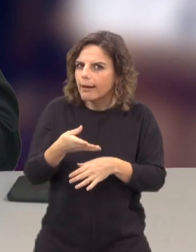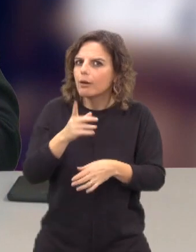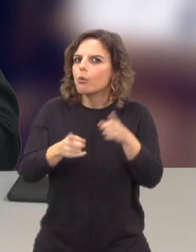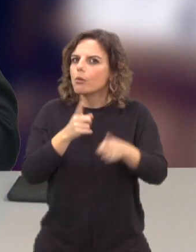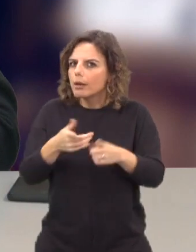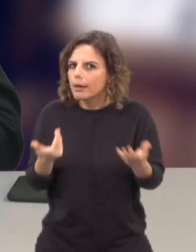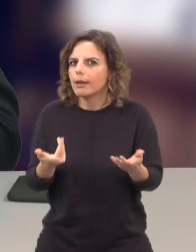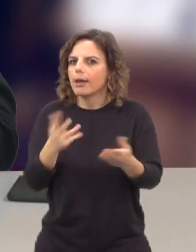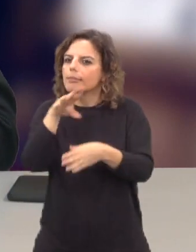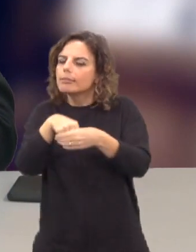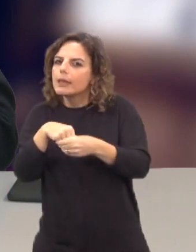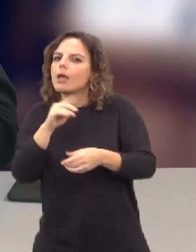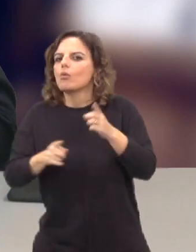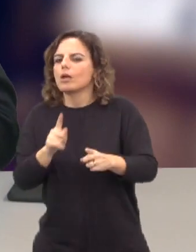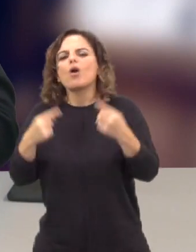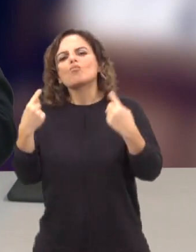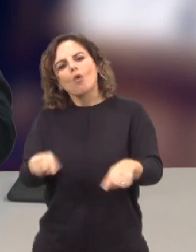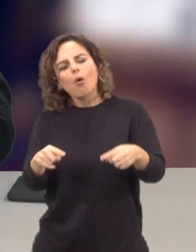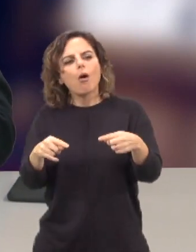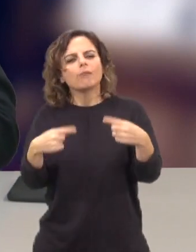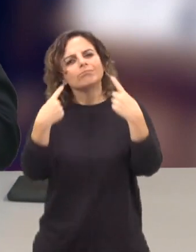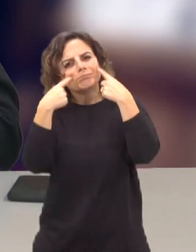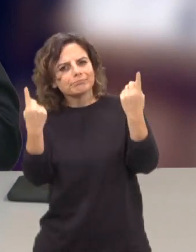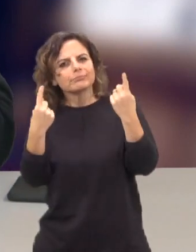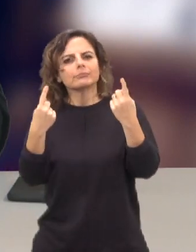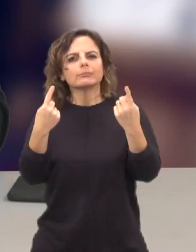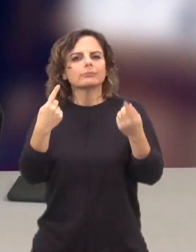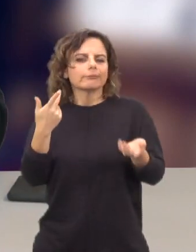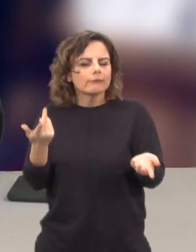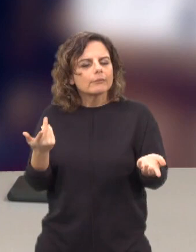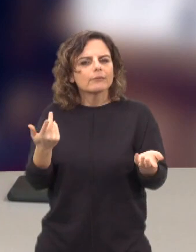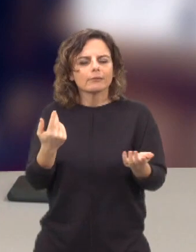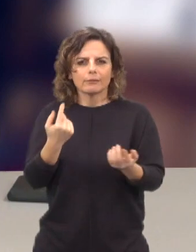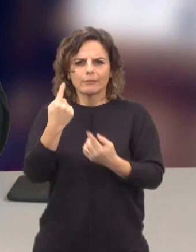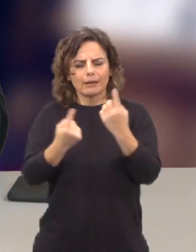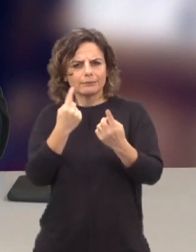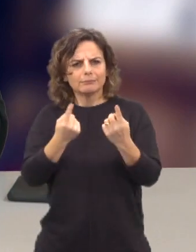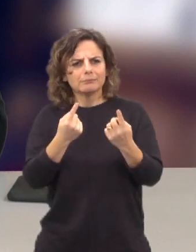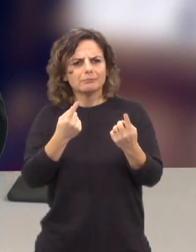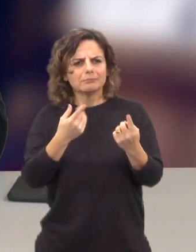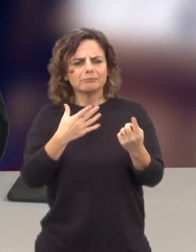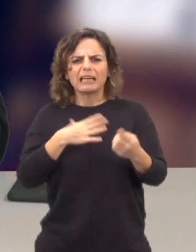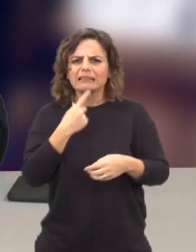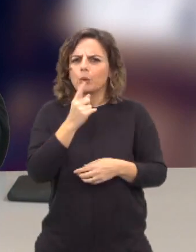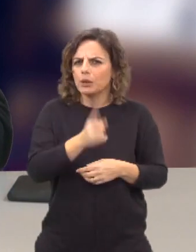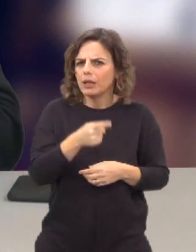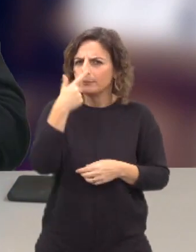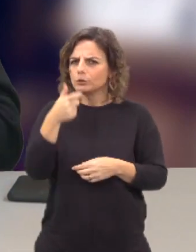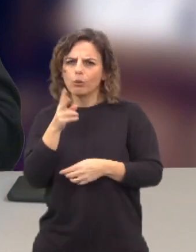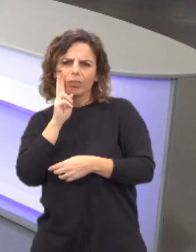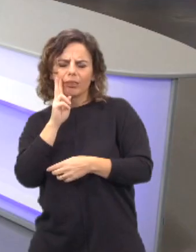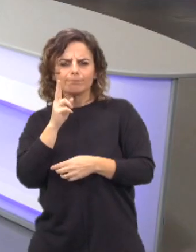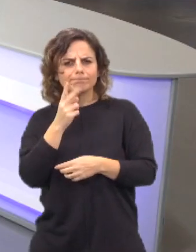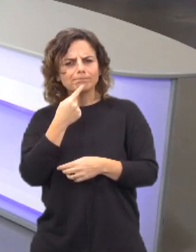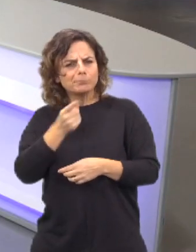o que é que está em jogo, não apenas estar a transmitir algo que muitas vezes é até indecifrável para o espectador ou